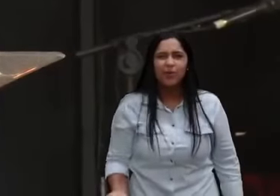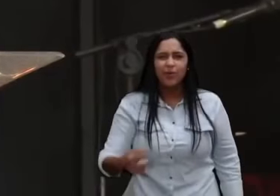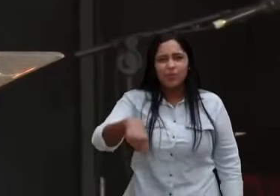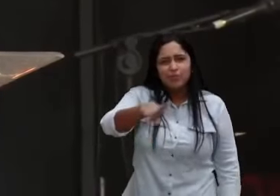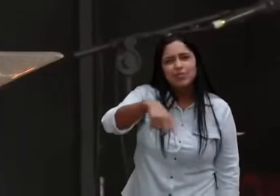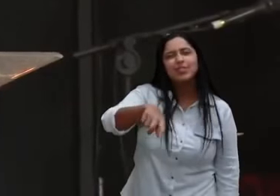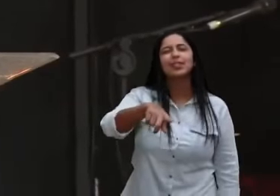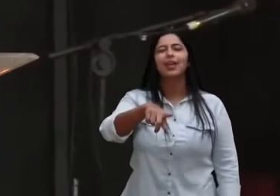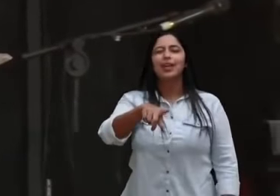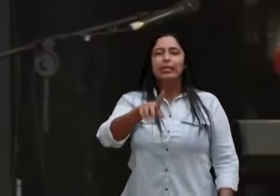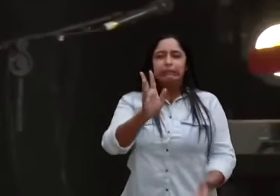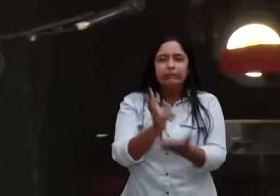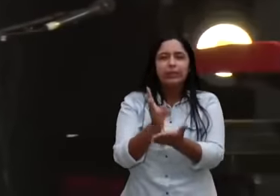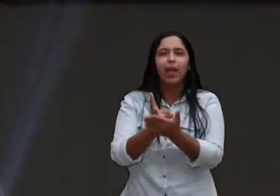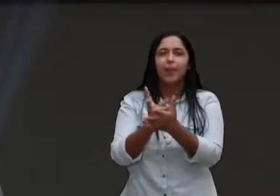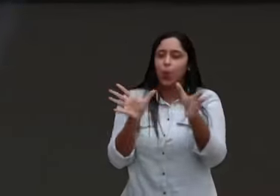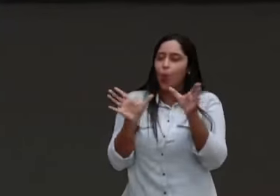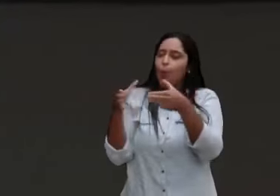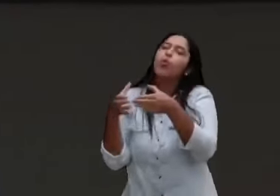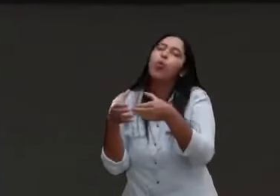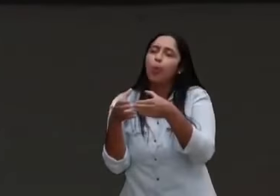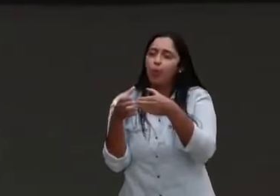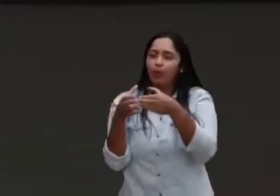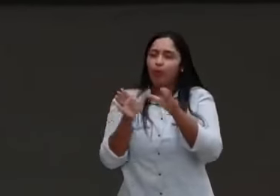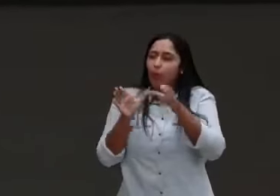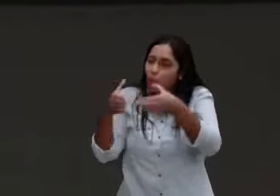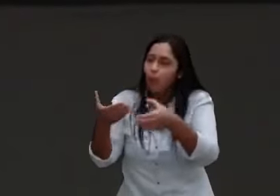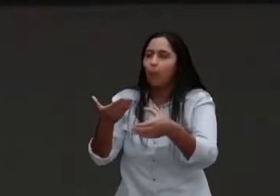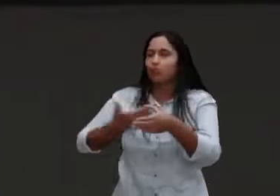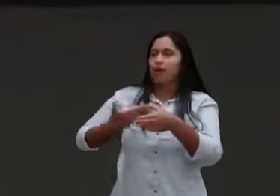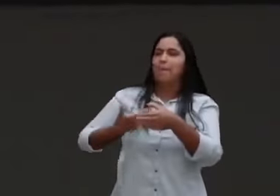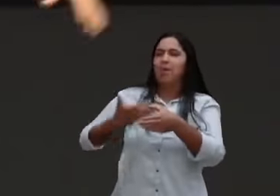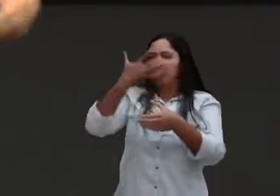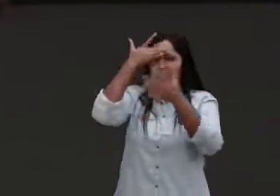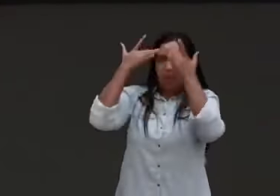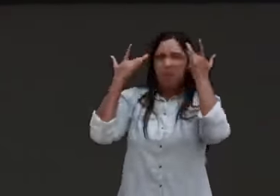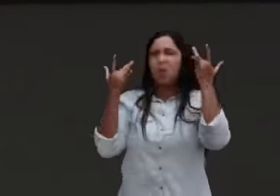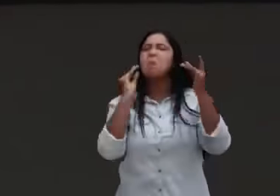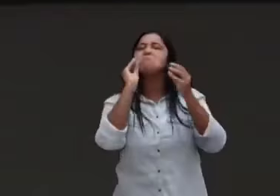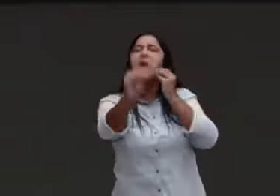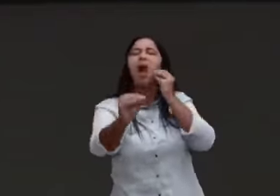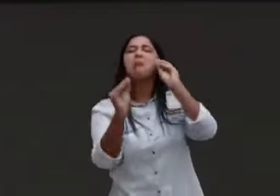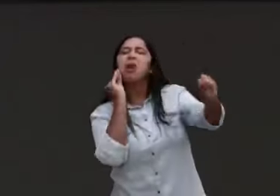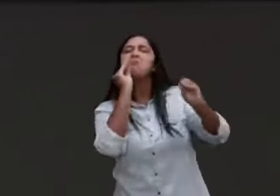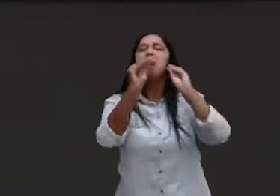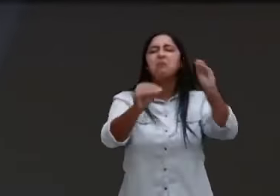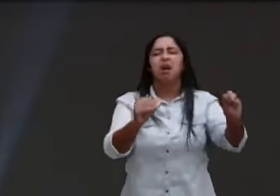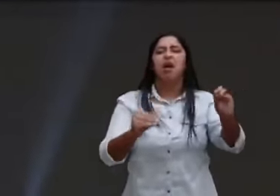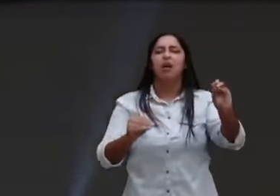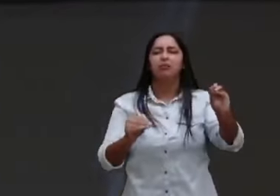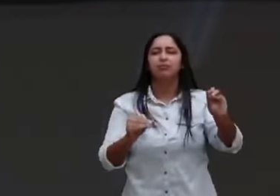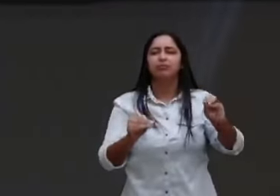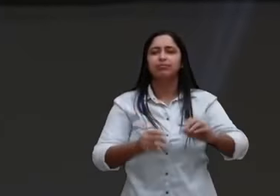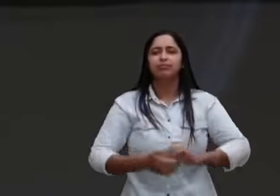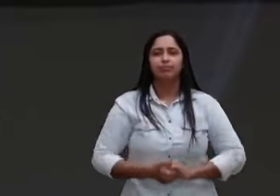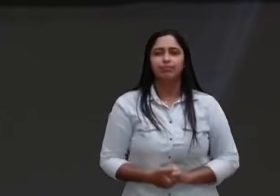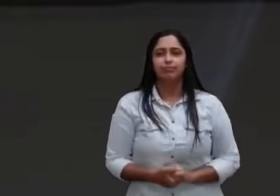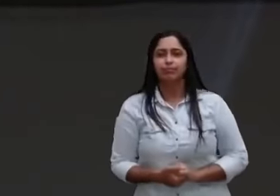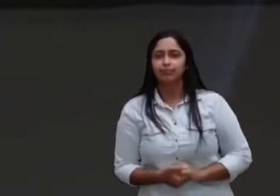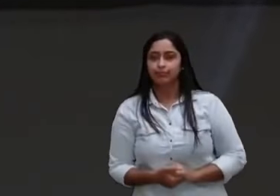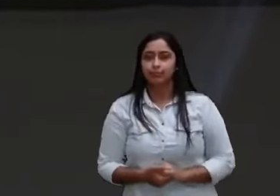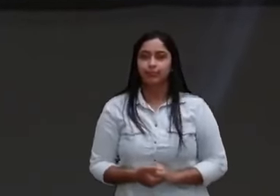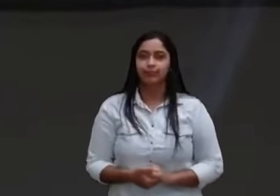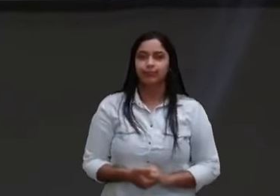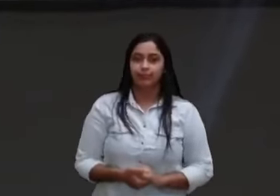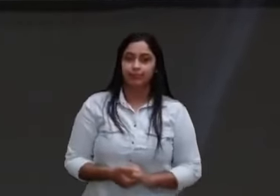de ser alguém deixado de lado, de ser alguém preterido, mas este momento na